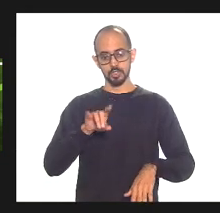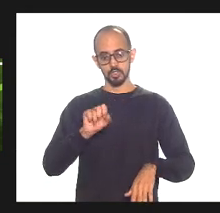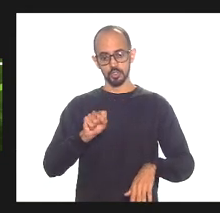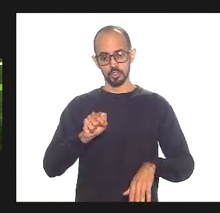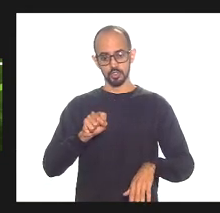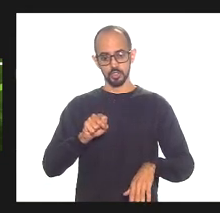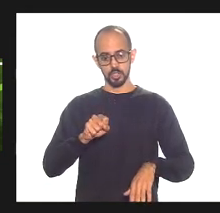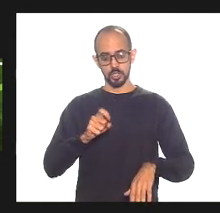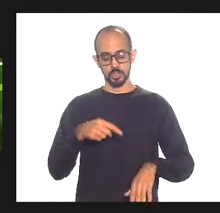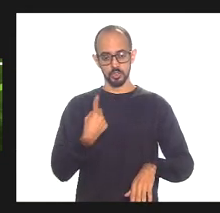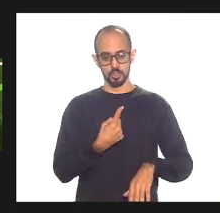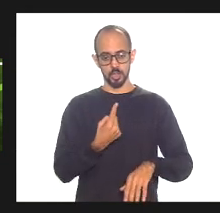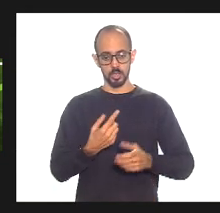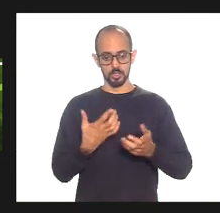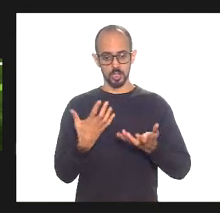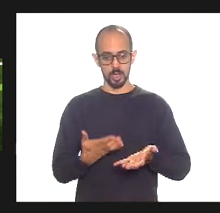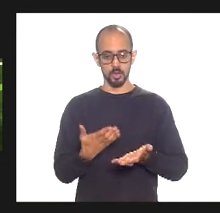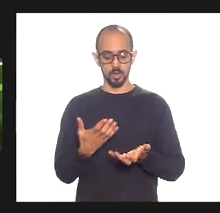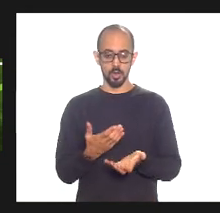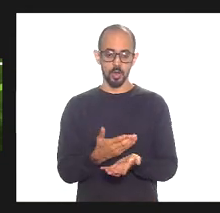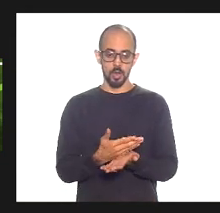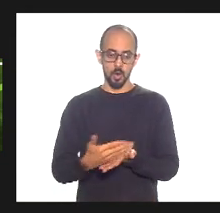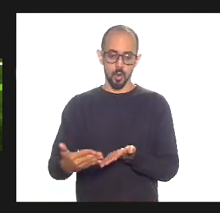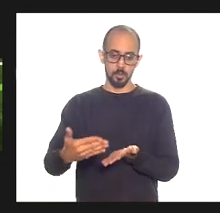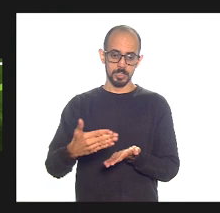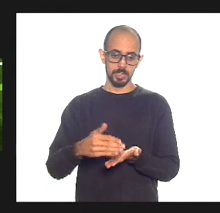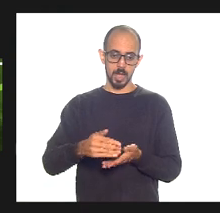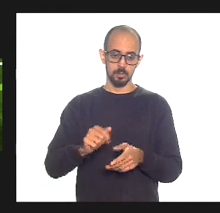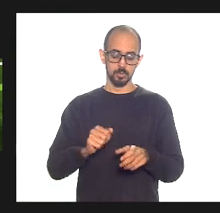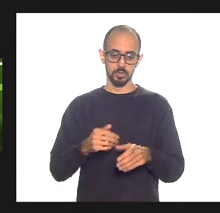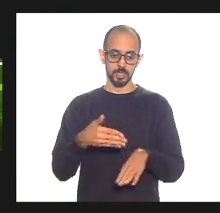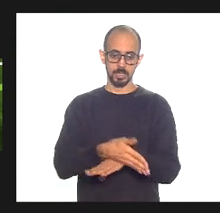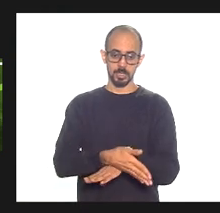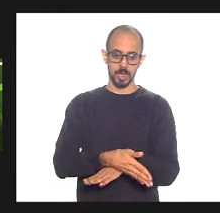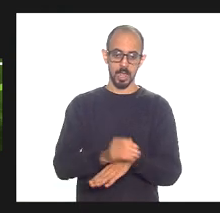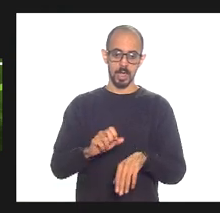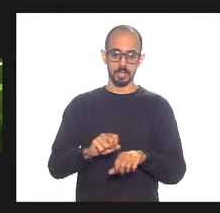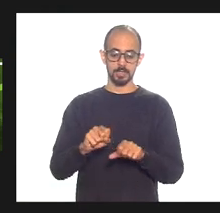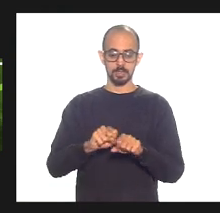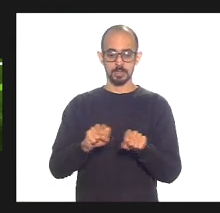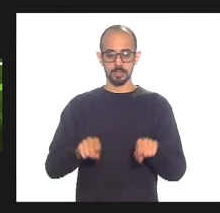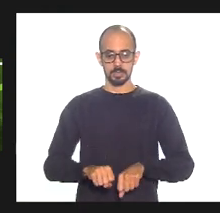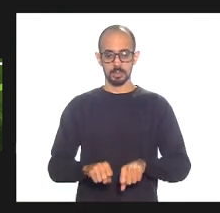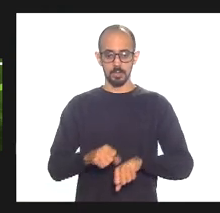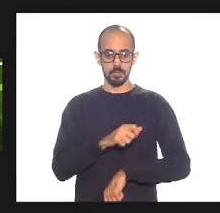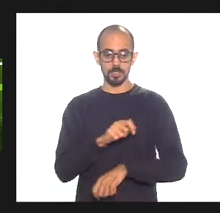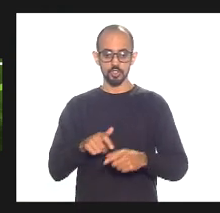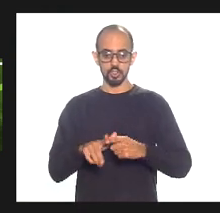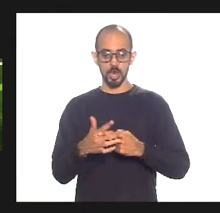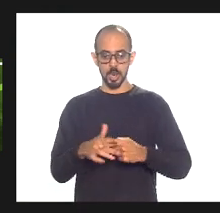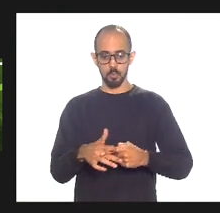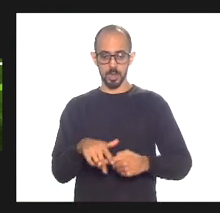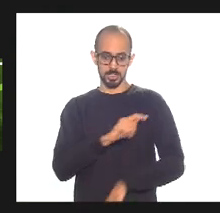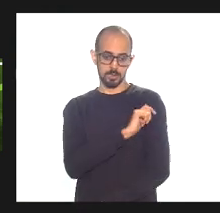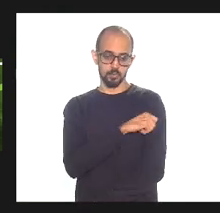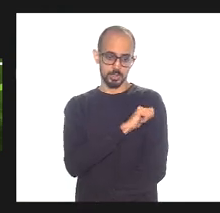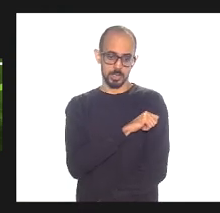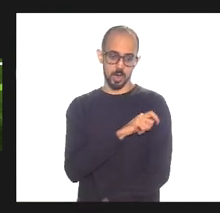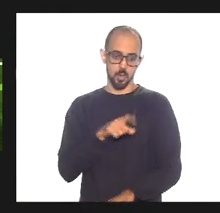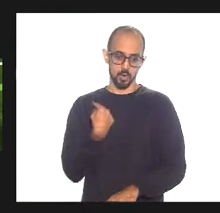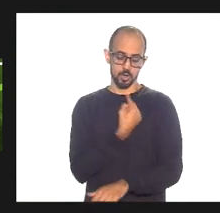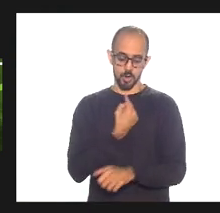apresenta suas condições para adentrar no regime de recuperação fiscal. Já foi feito o que nós estamos aguardando